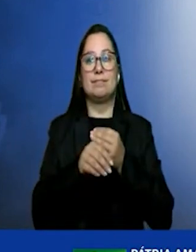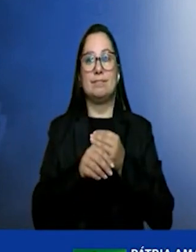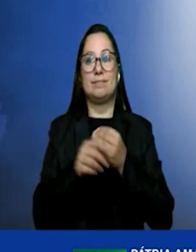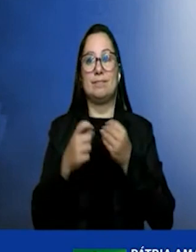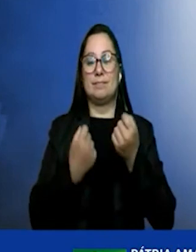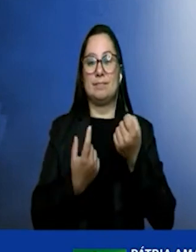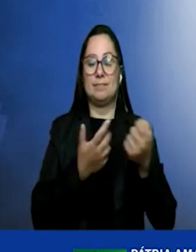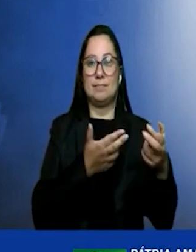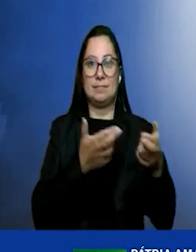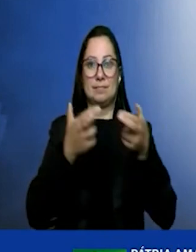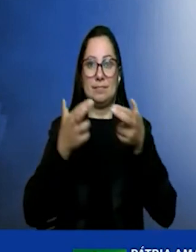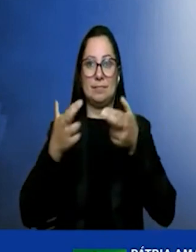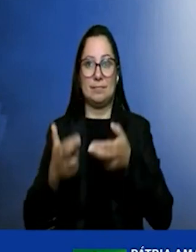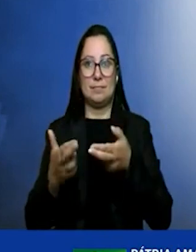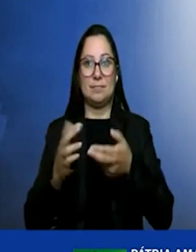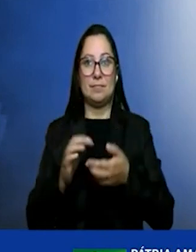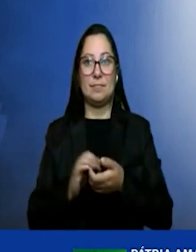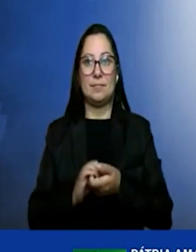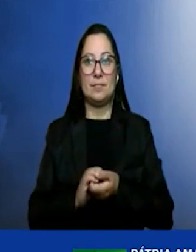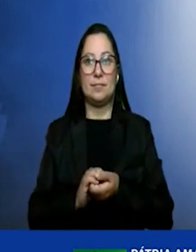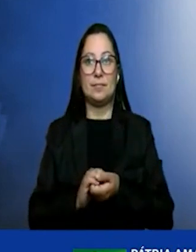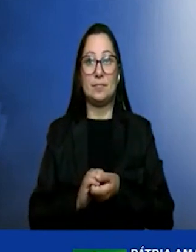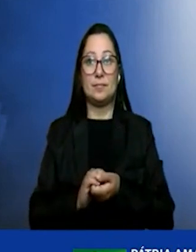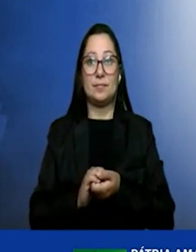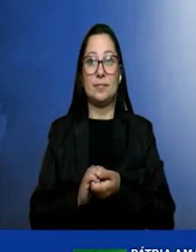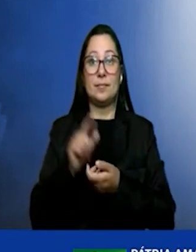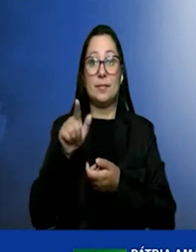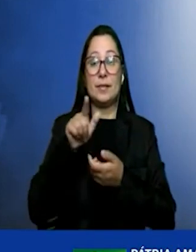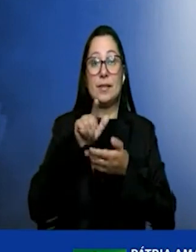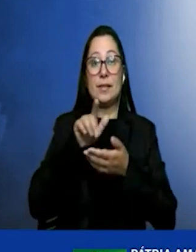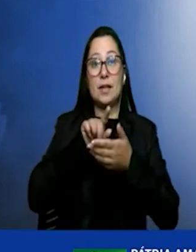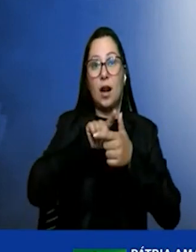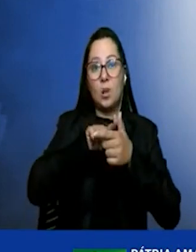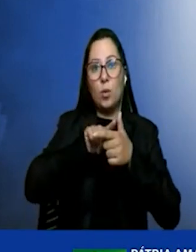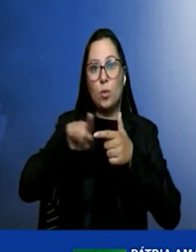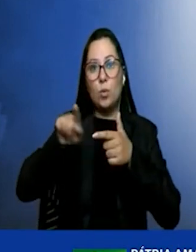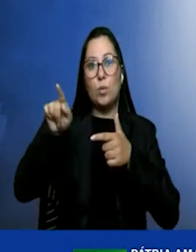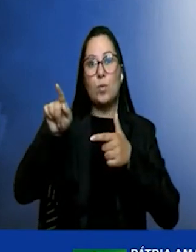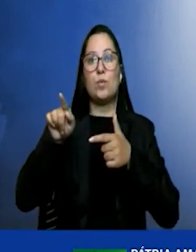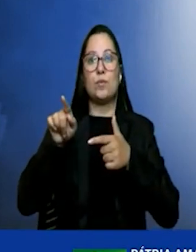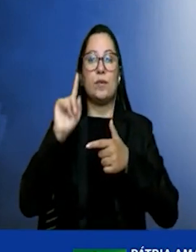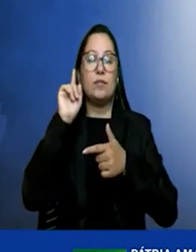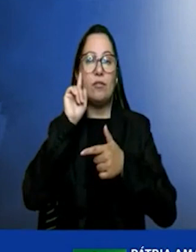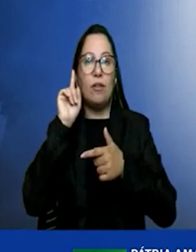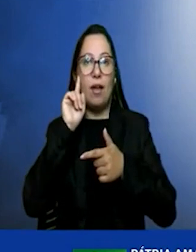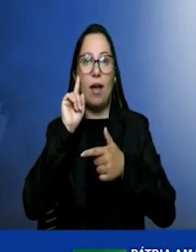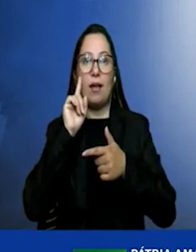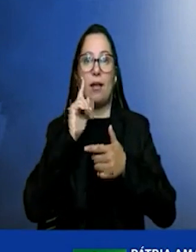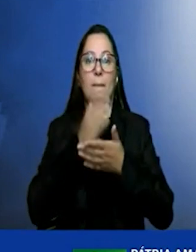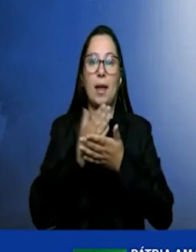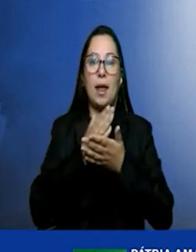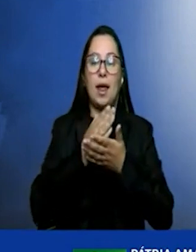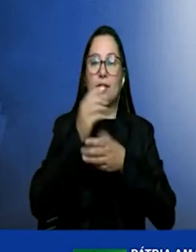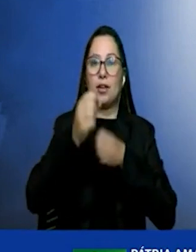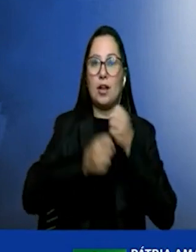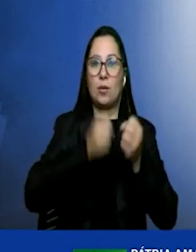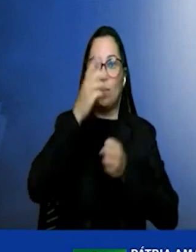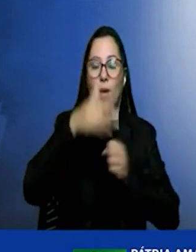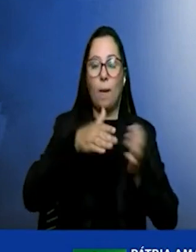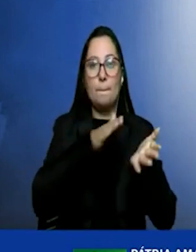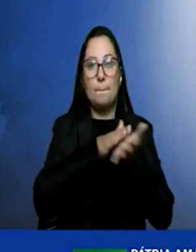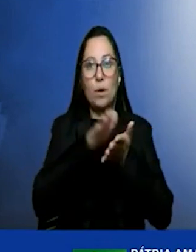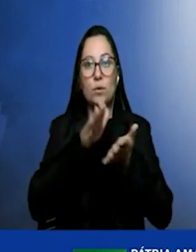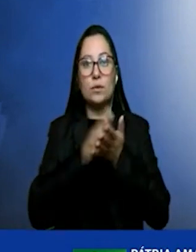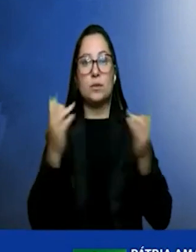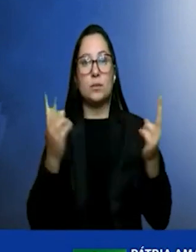em que aquela curva que está aí uma curva de área média anual de produção de energia eólica, as barras